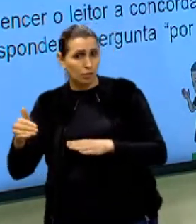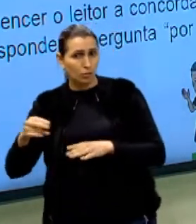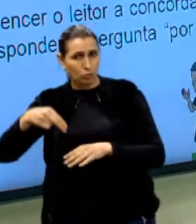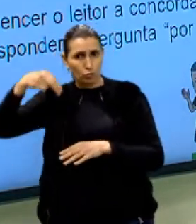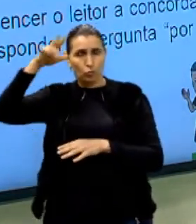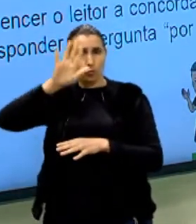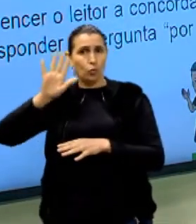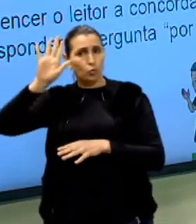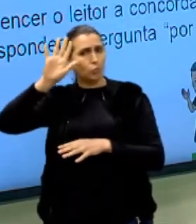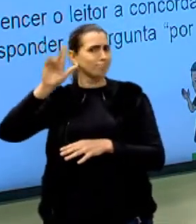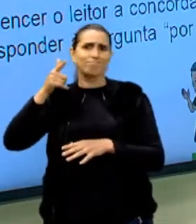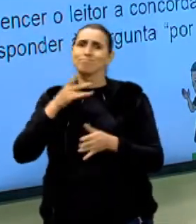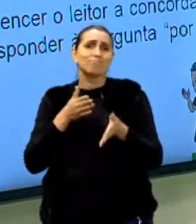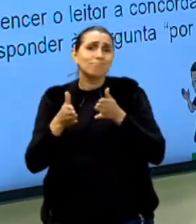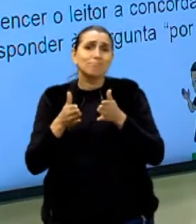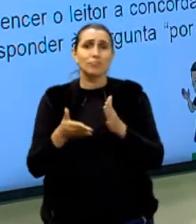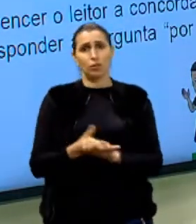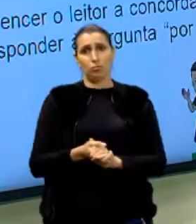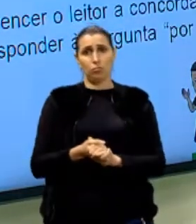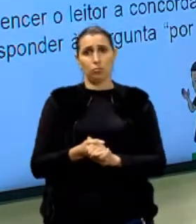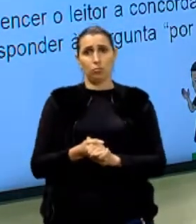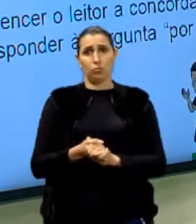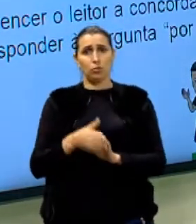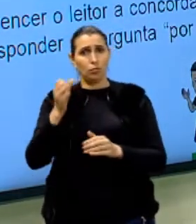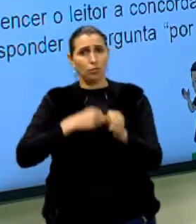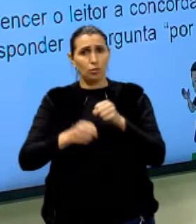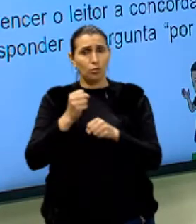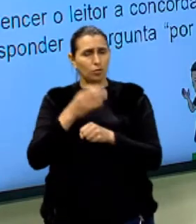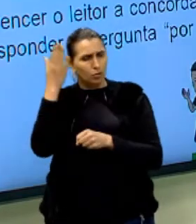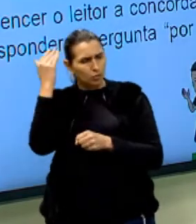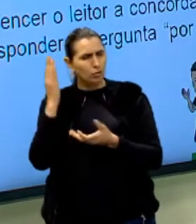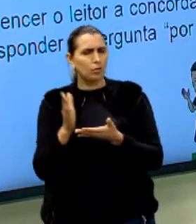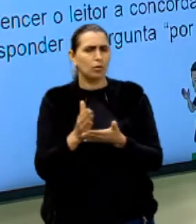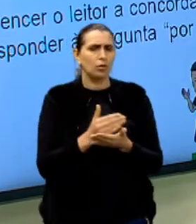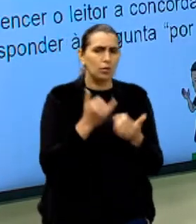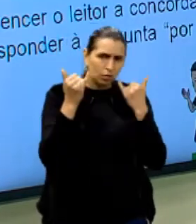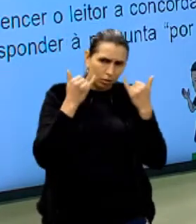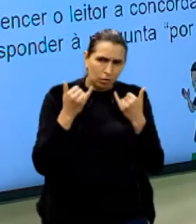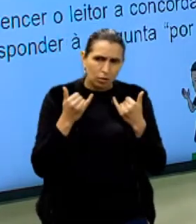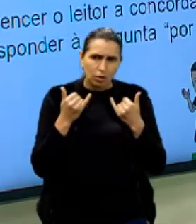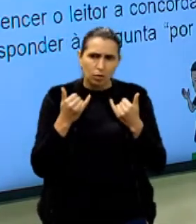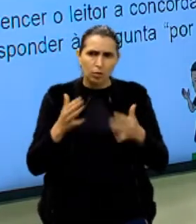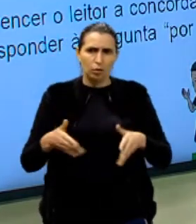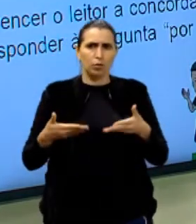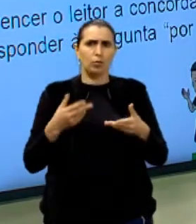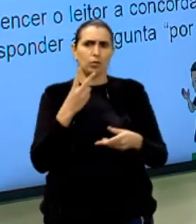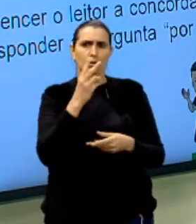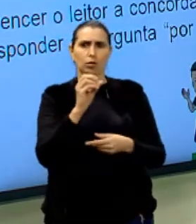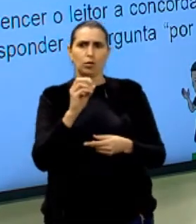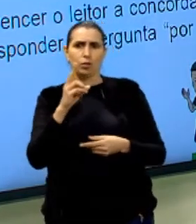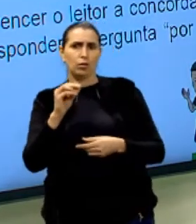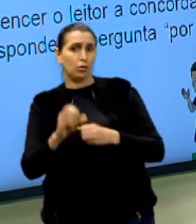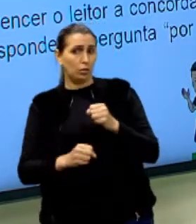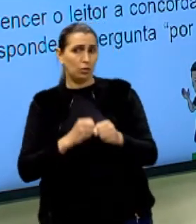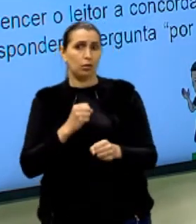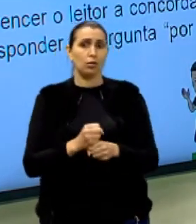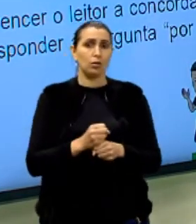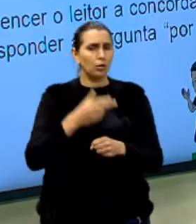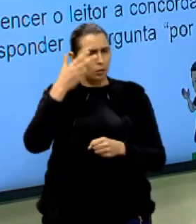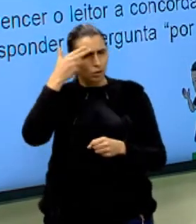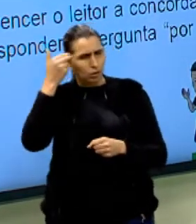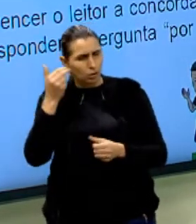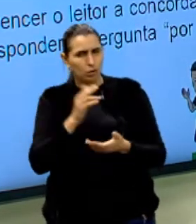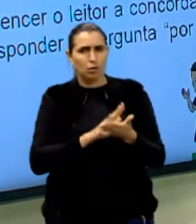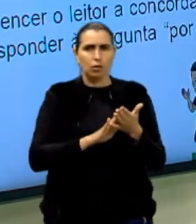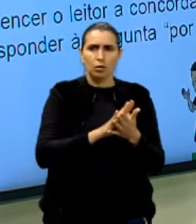e do nordeste não tem acesso. por exemplo, ano passado tinha um dado muito importante no texto motivador que era 2020, que eram os estigmas